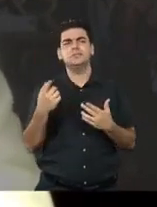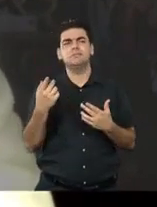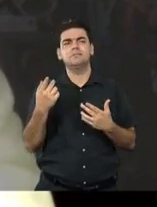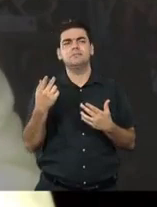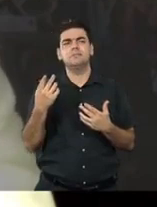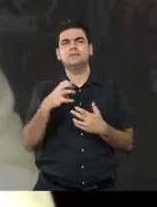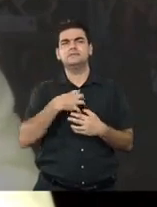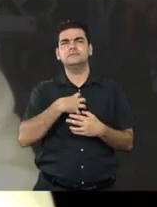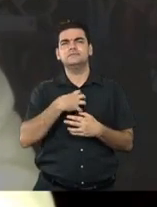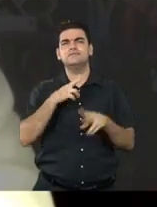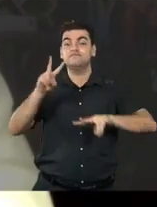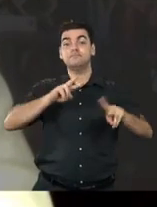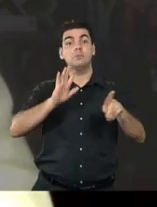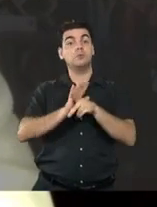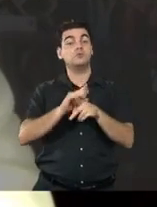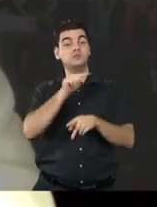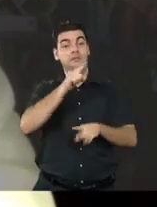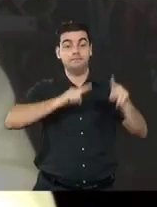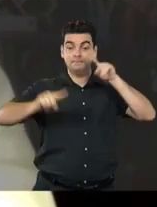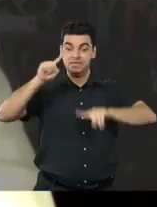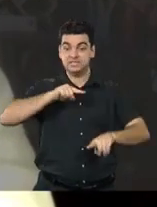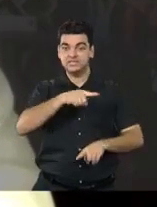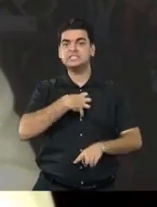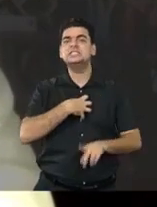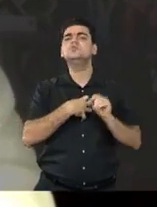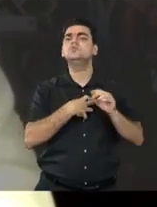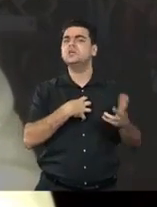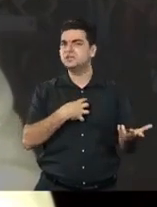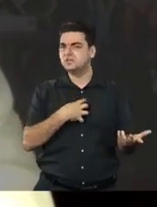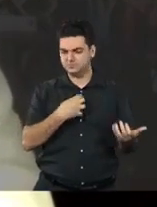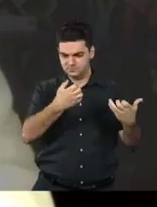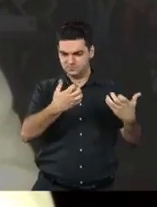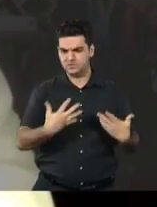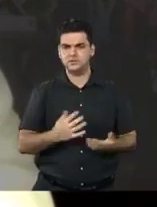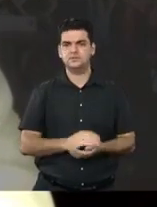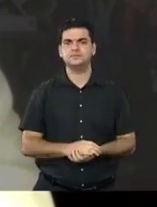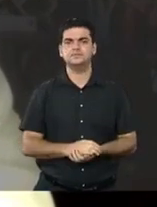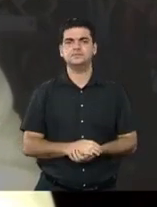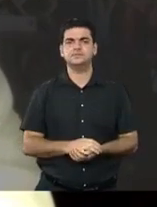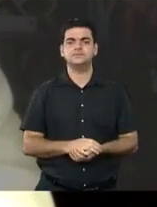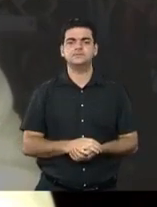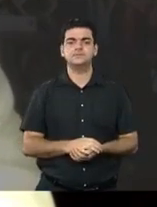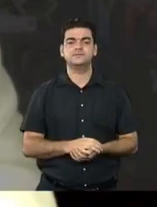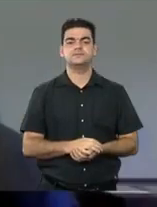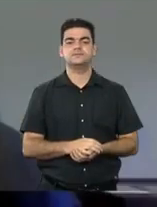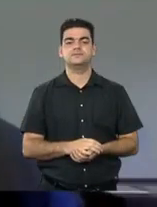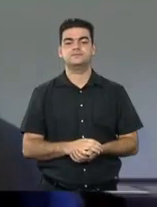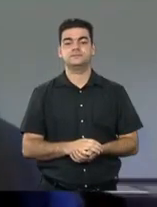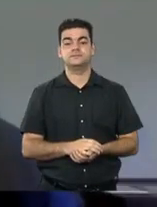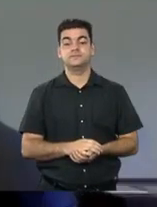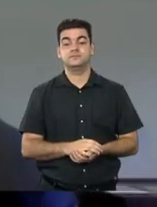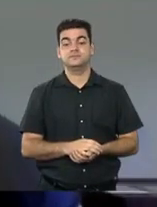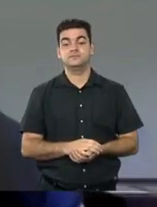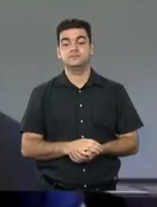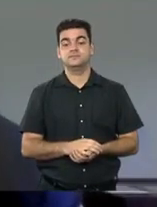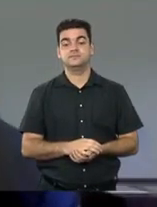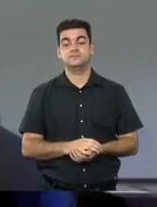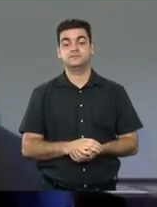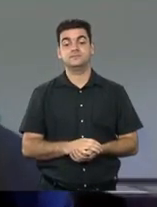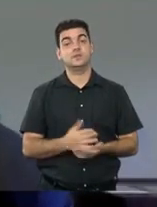enxerga na tua própria liderança? Como é que é isso para você, Joênia? Primeiro, eu queria